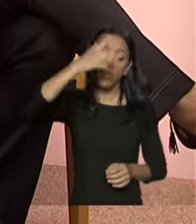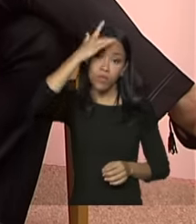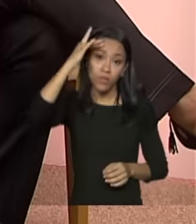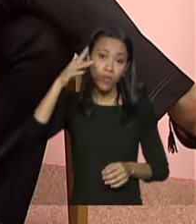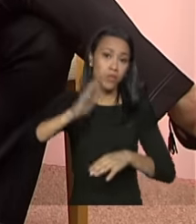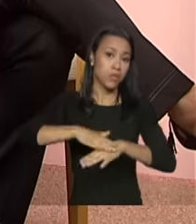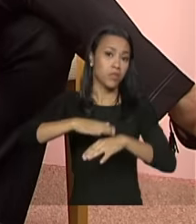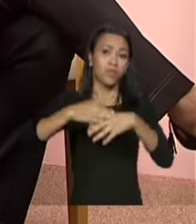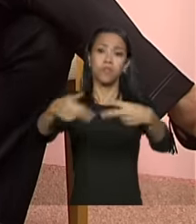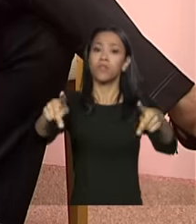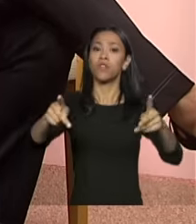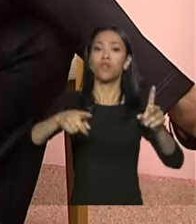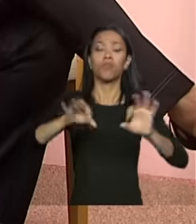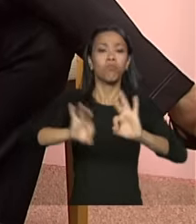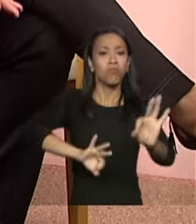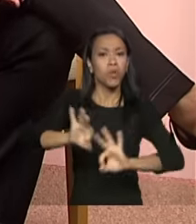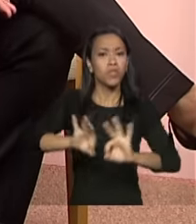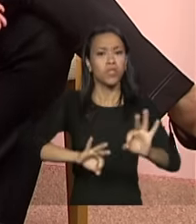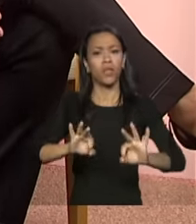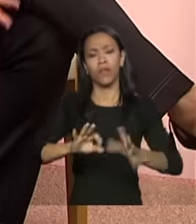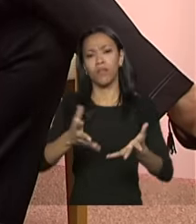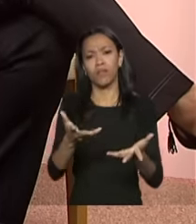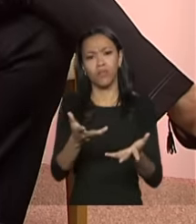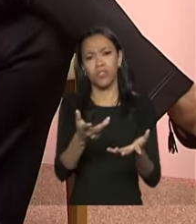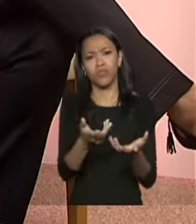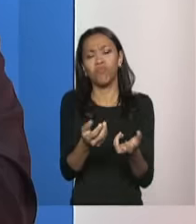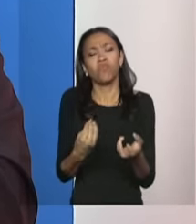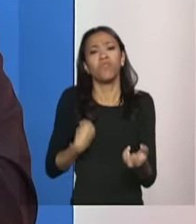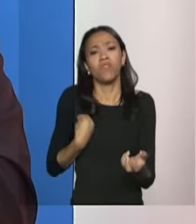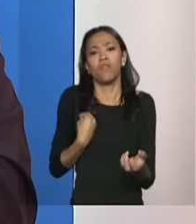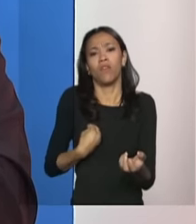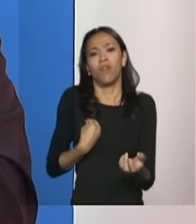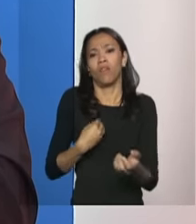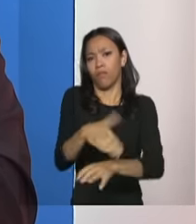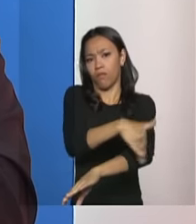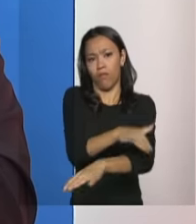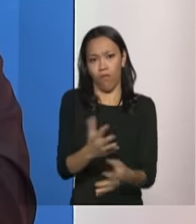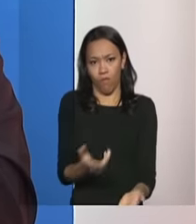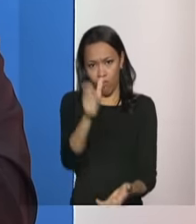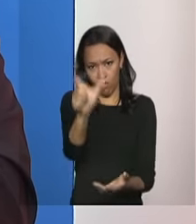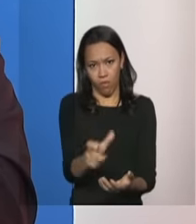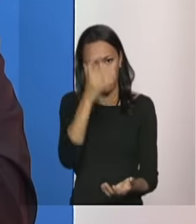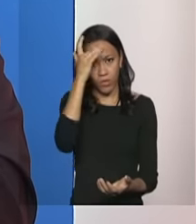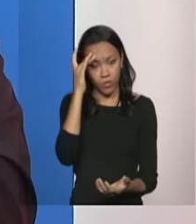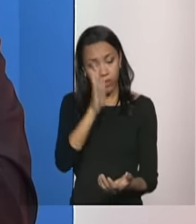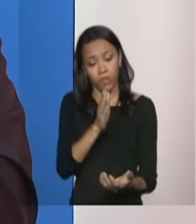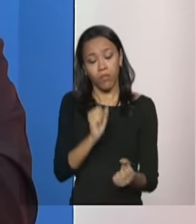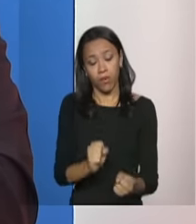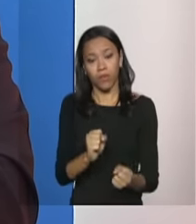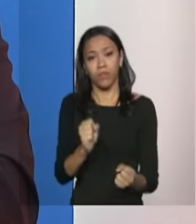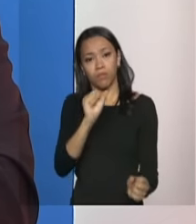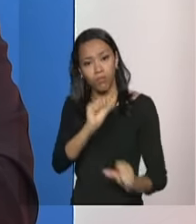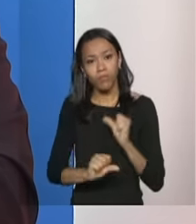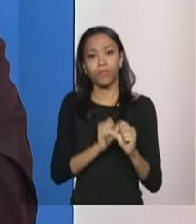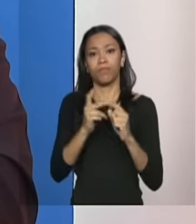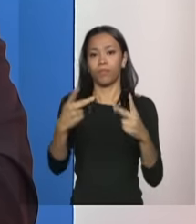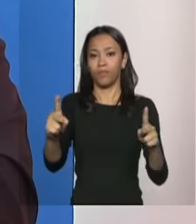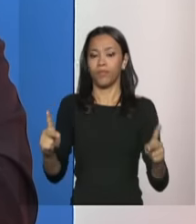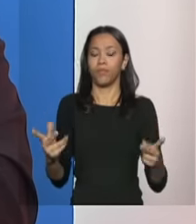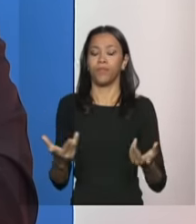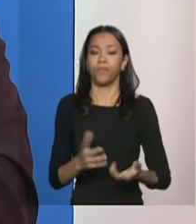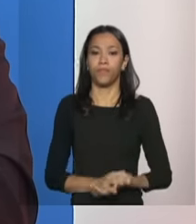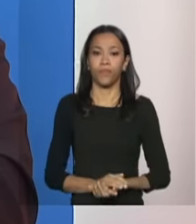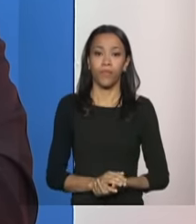projetos de saída das ruas com dignidade e que possa participar dessa decisão no seu planejamento que muitas vezes é imposto a elas